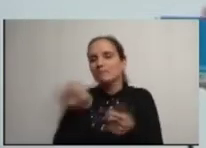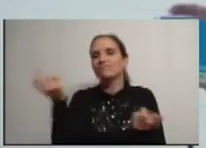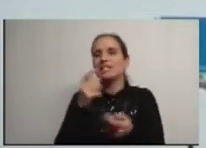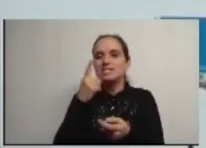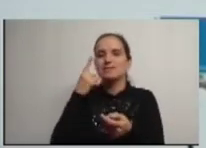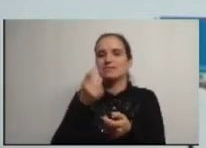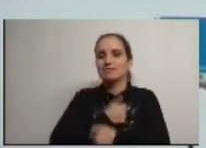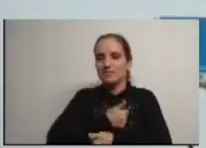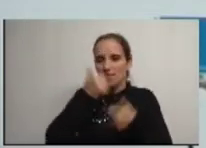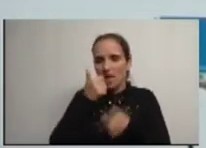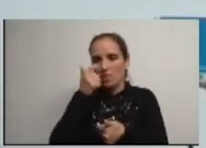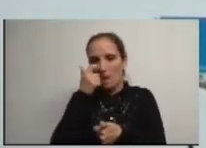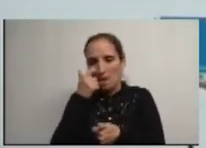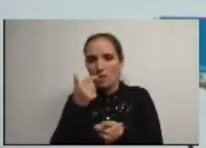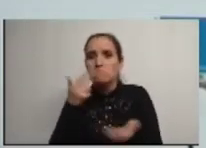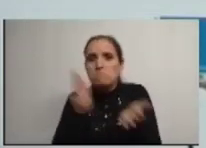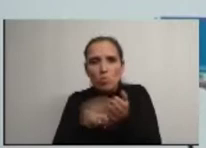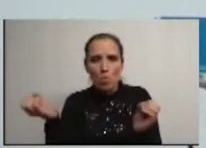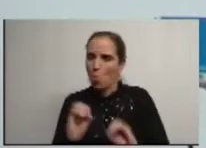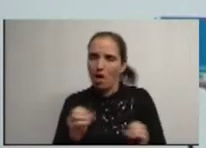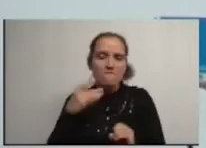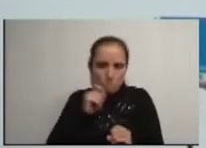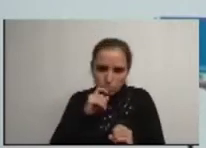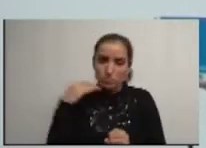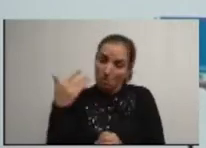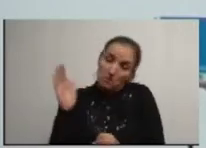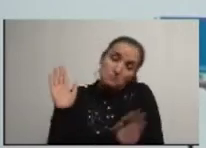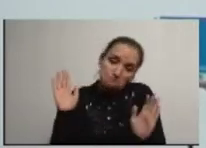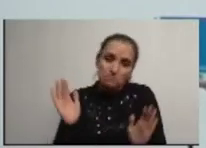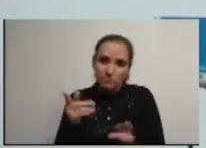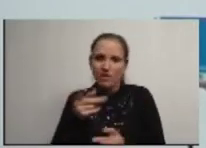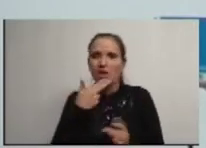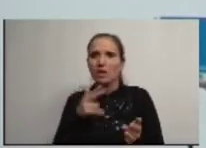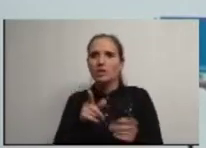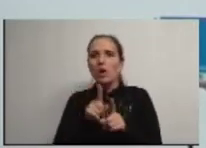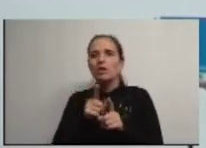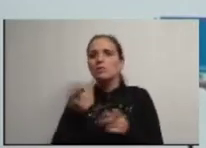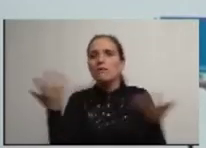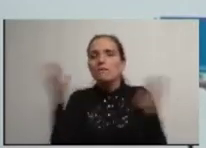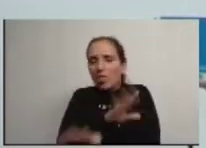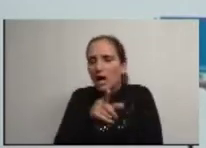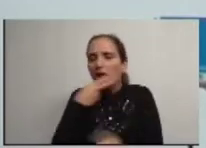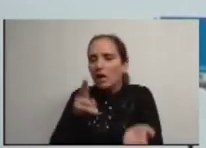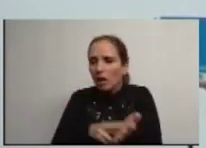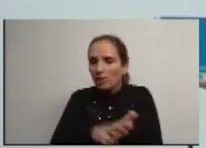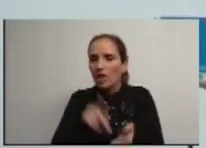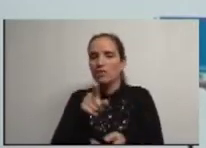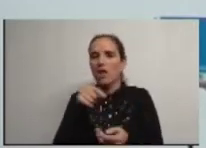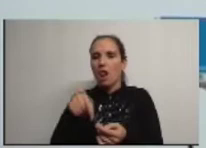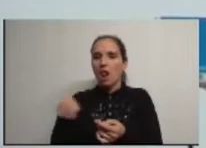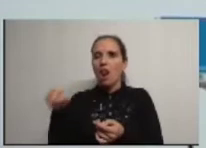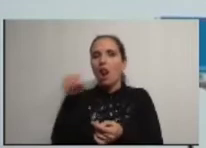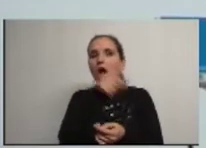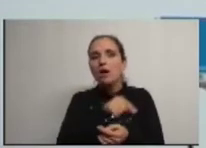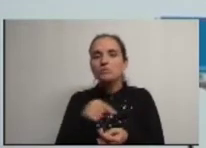certamente eu acredito até deseja mas que ainda não existe enquanto continuar a negação perante a realidade que os seus munícipes enfrentam dificilmente o nosso Conselho